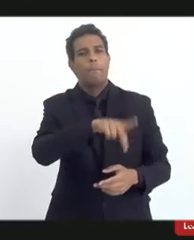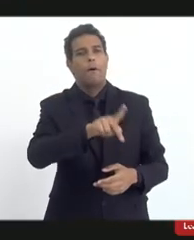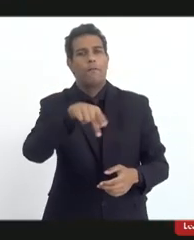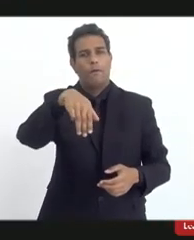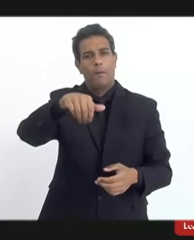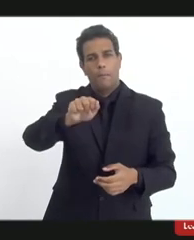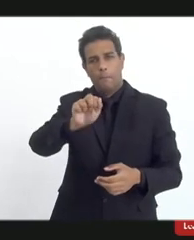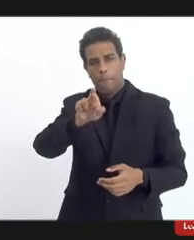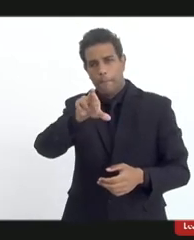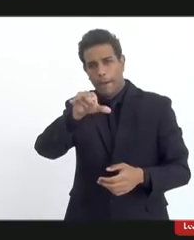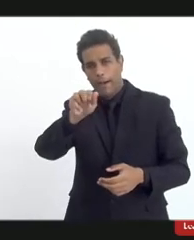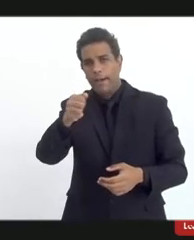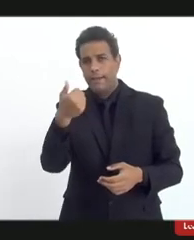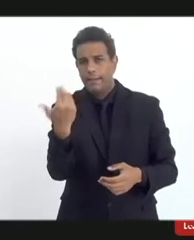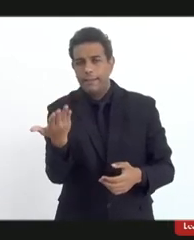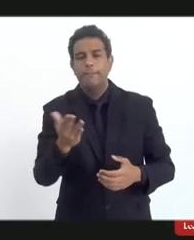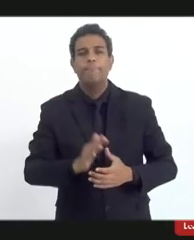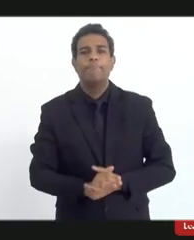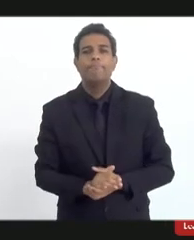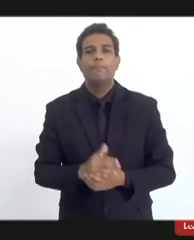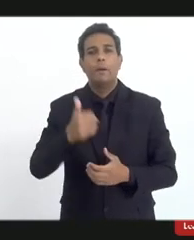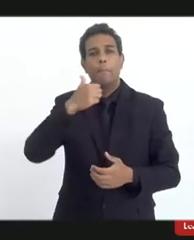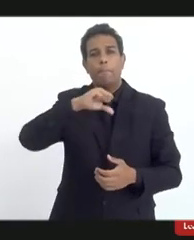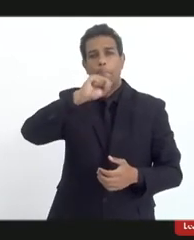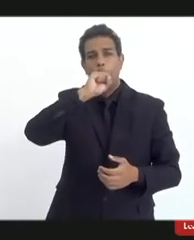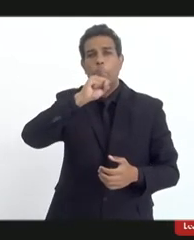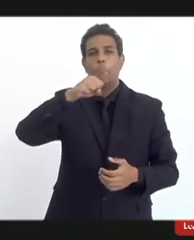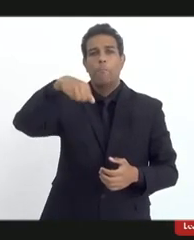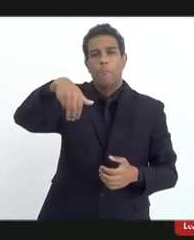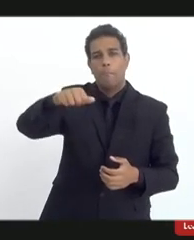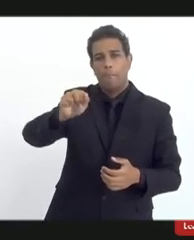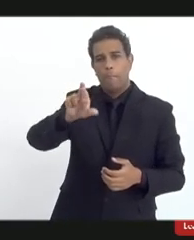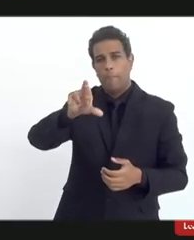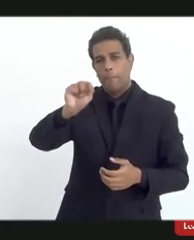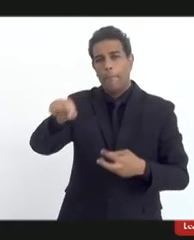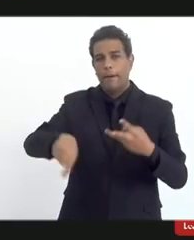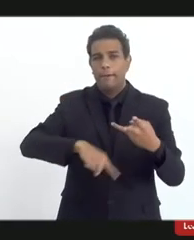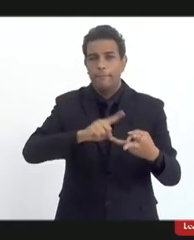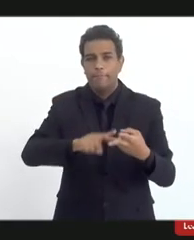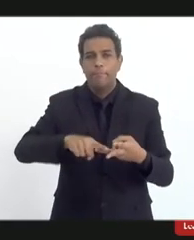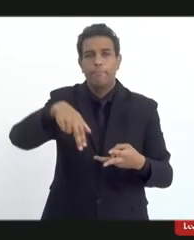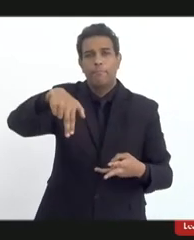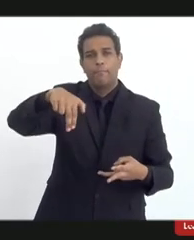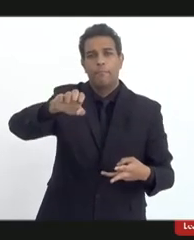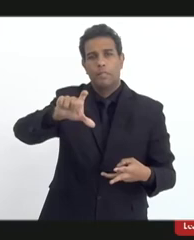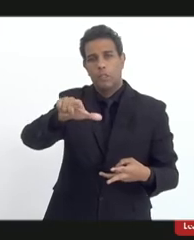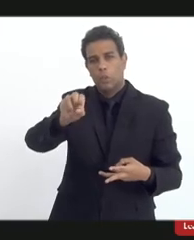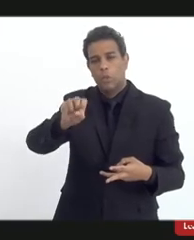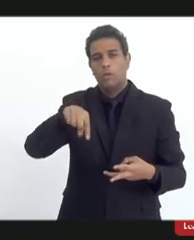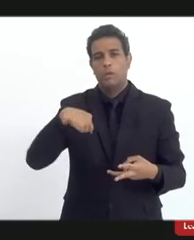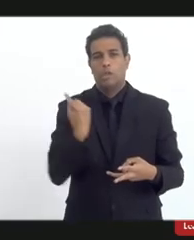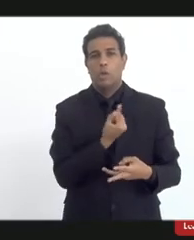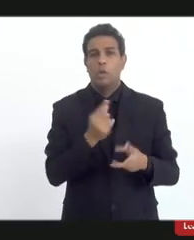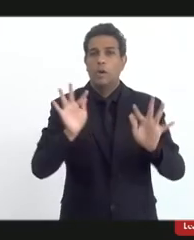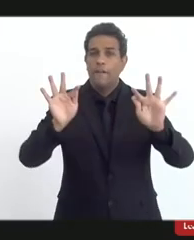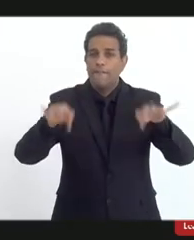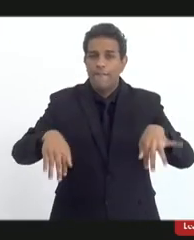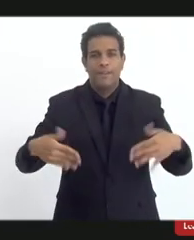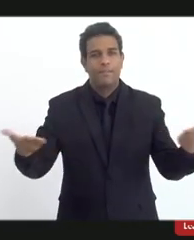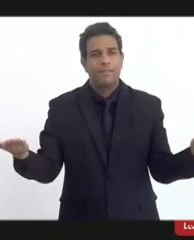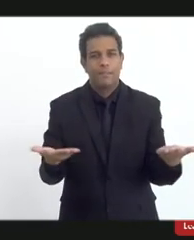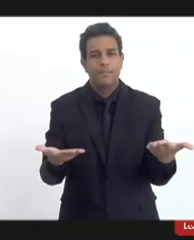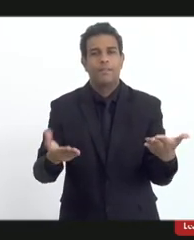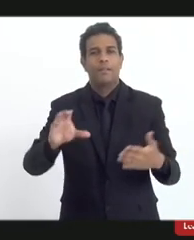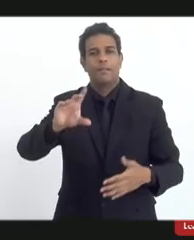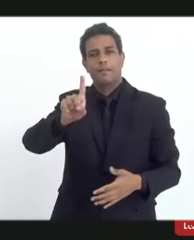Maria Beatriz Leal a mãe Marcia de Oiá e ao Jaco Nelson Águia eu dou por encerrada mais uma audiência